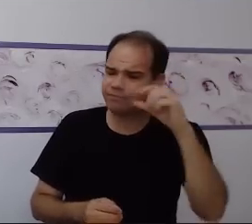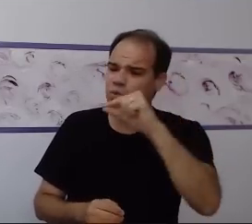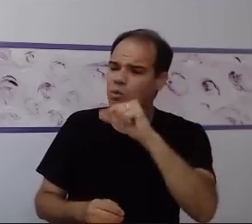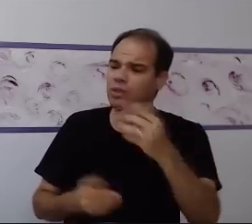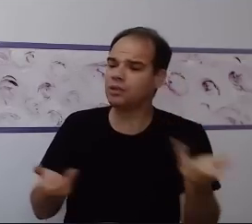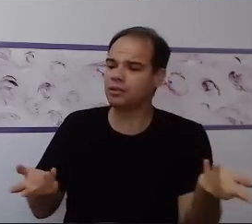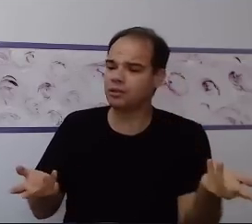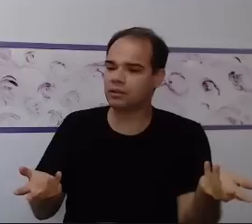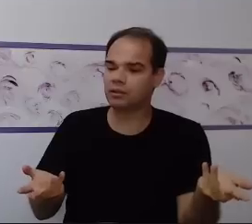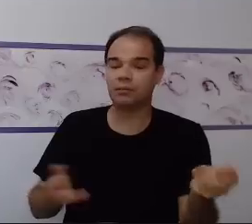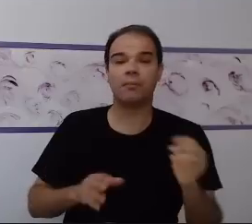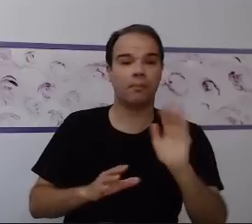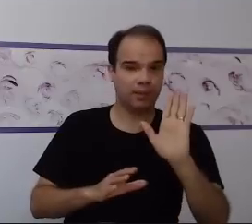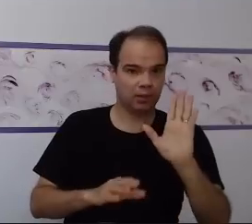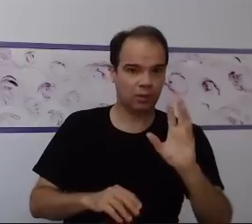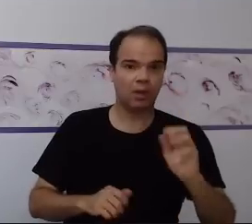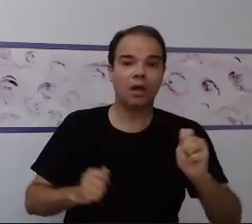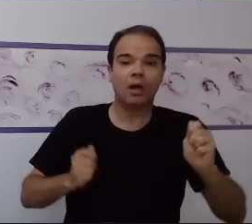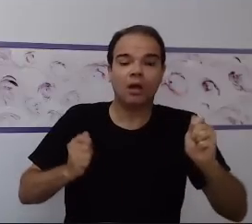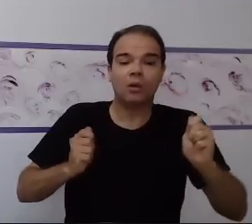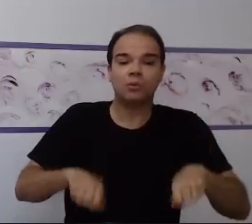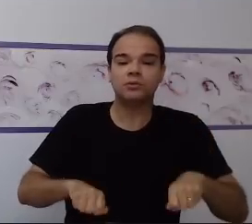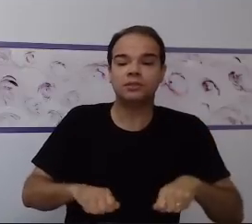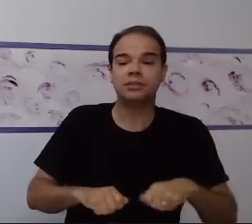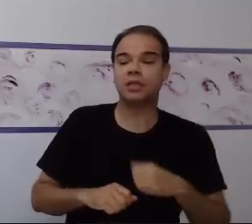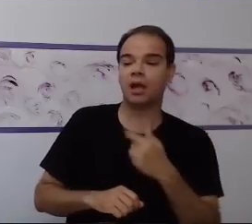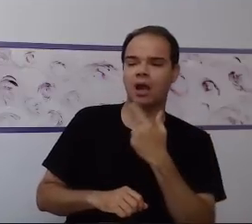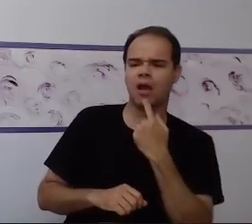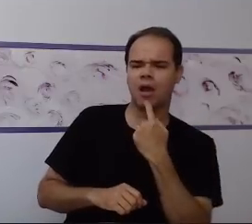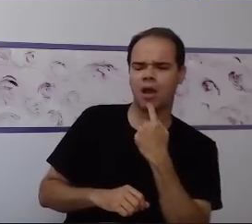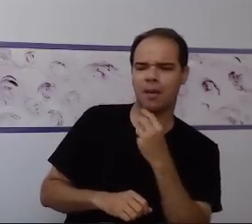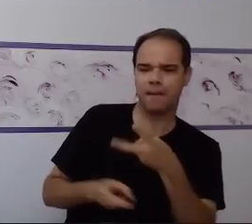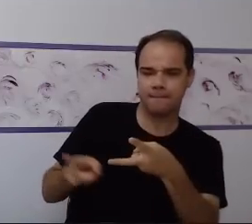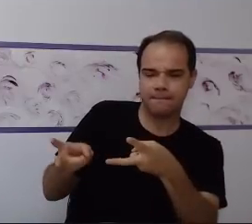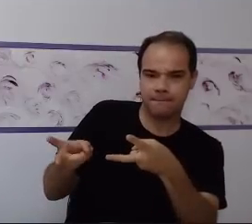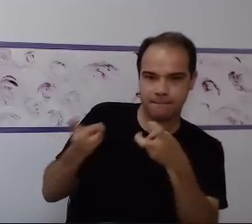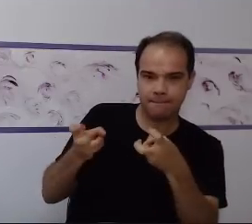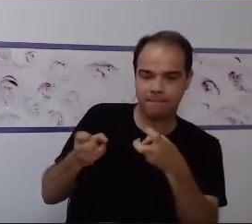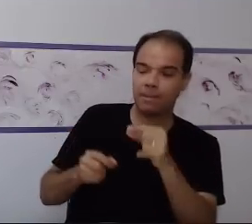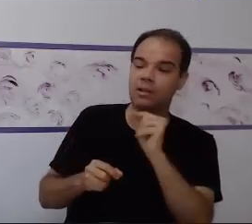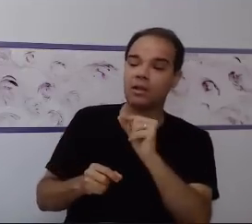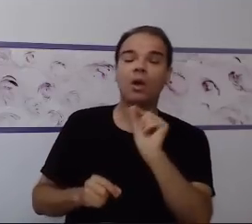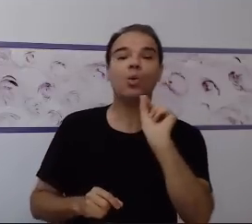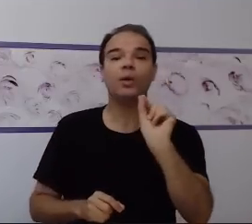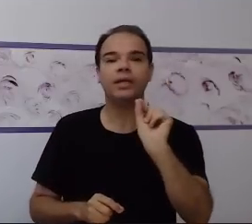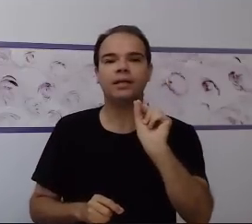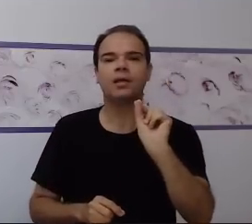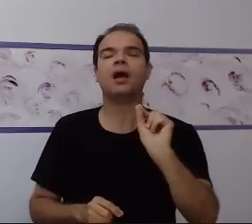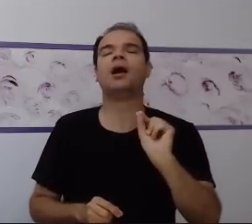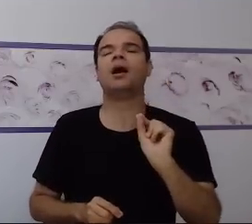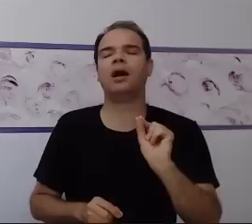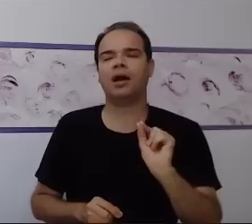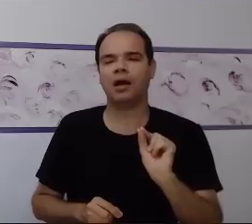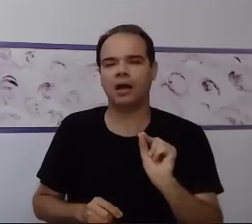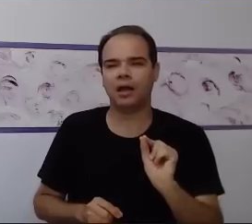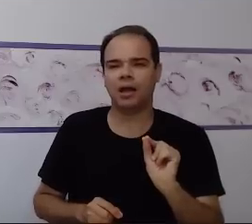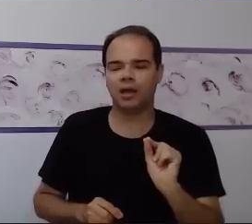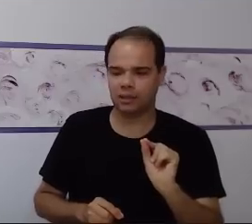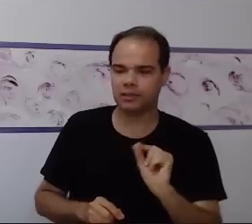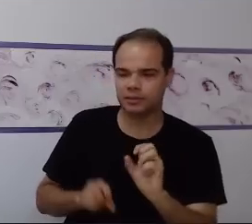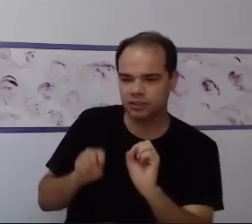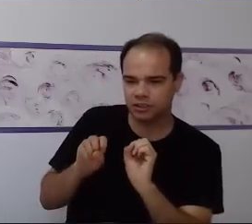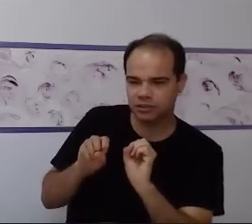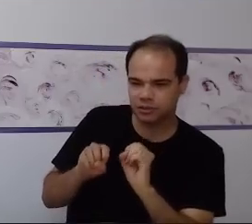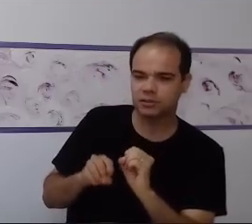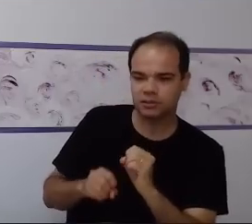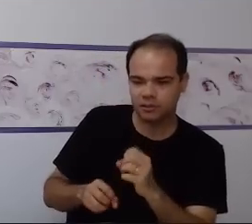estabelecer uma linguagem incondizente, uma aprendizagem de conceitos condizentes, eu mudo o comportamento. E